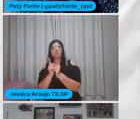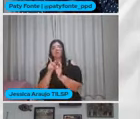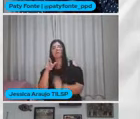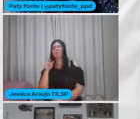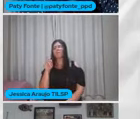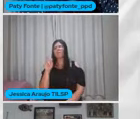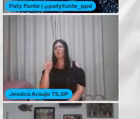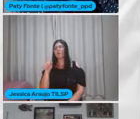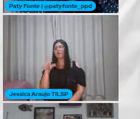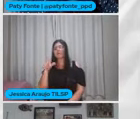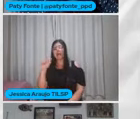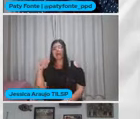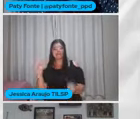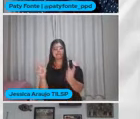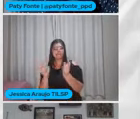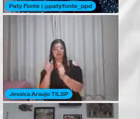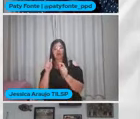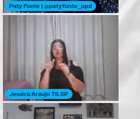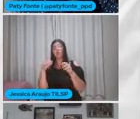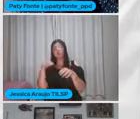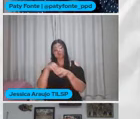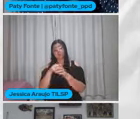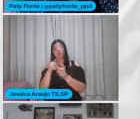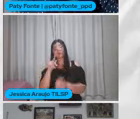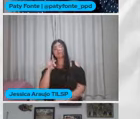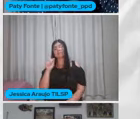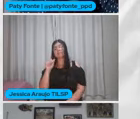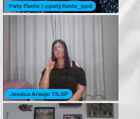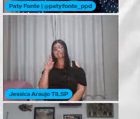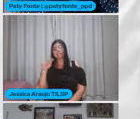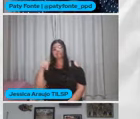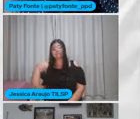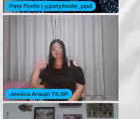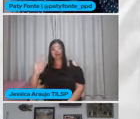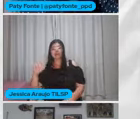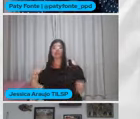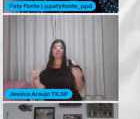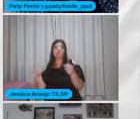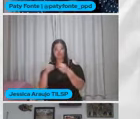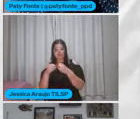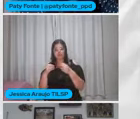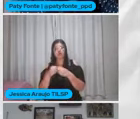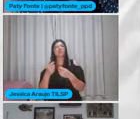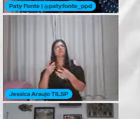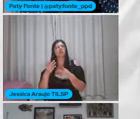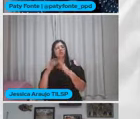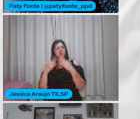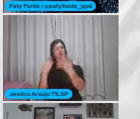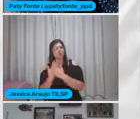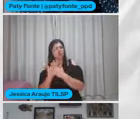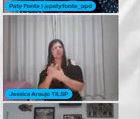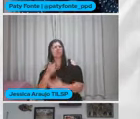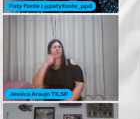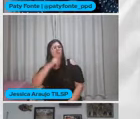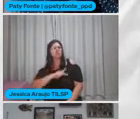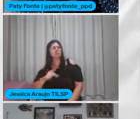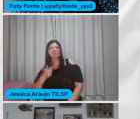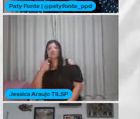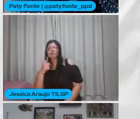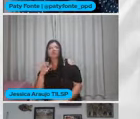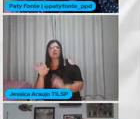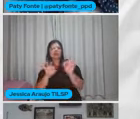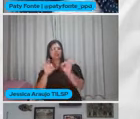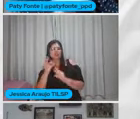área De conservação Ou um parque Próximo à escola Que dá para fazer excursões Sem muita logística envolvida